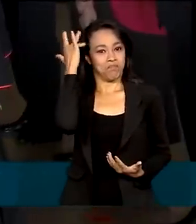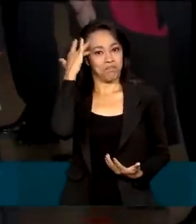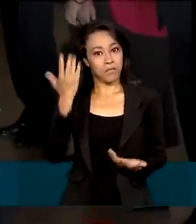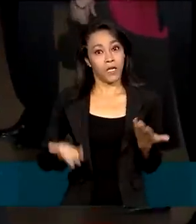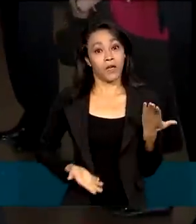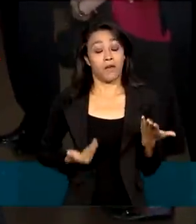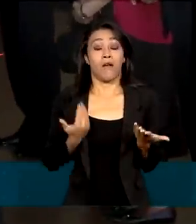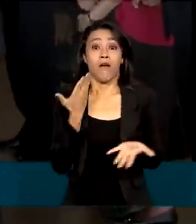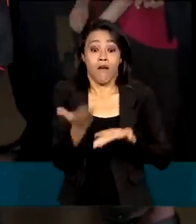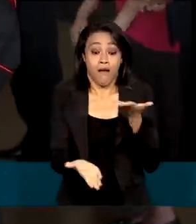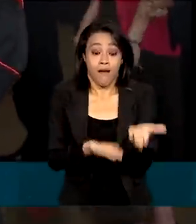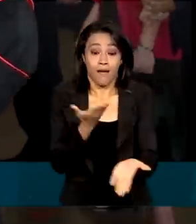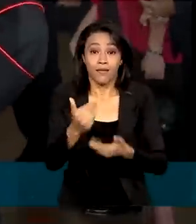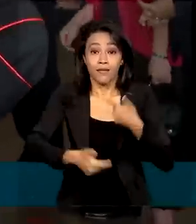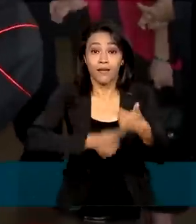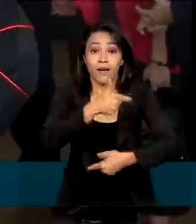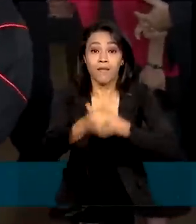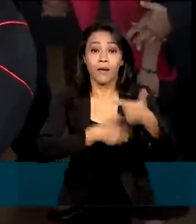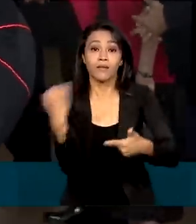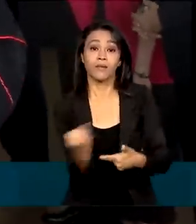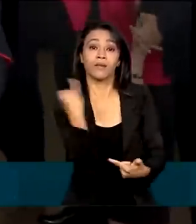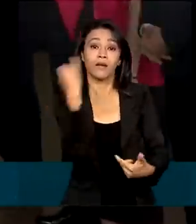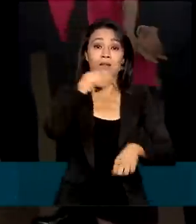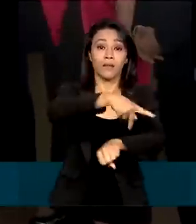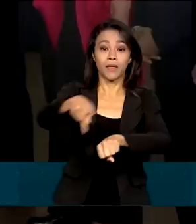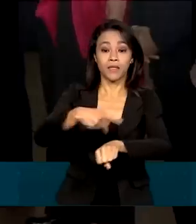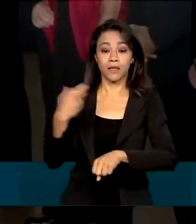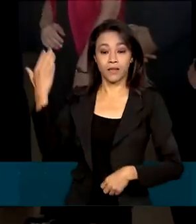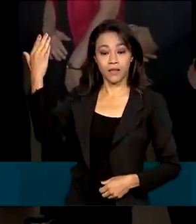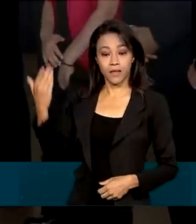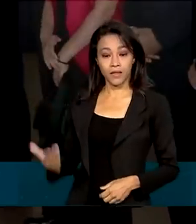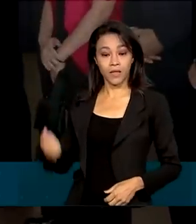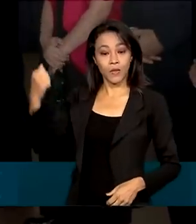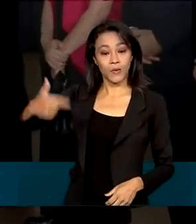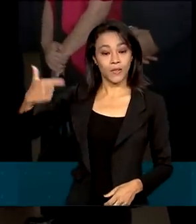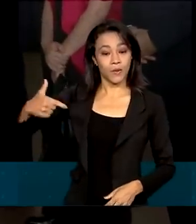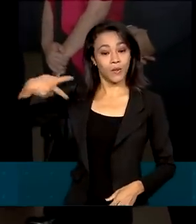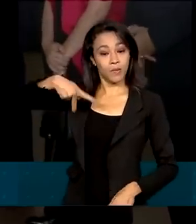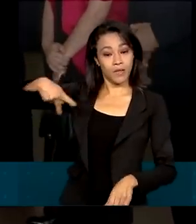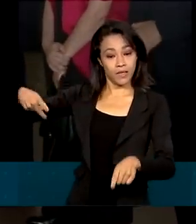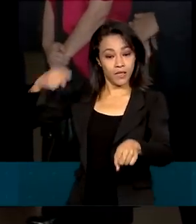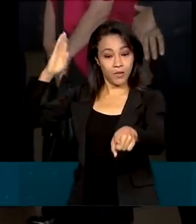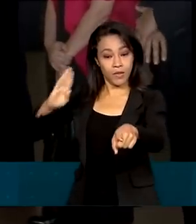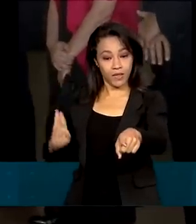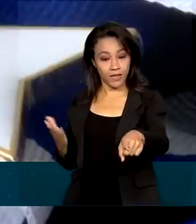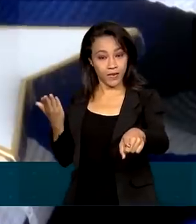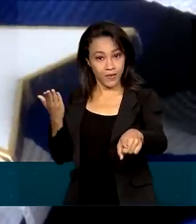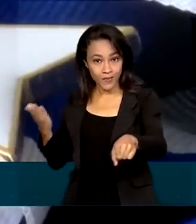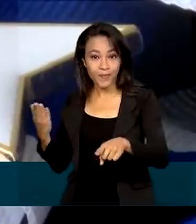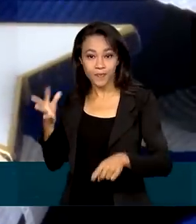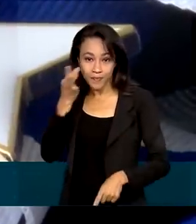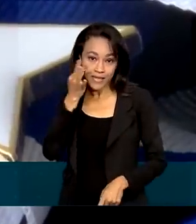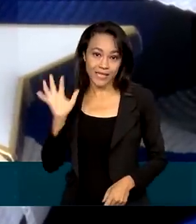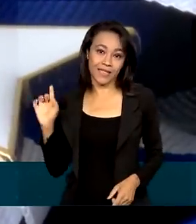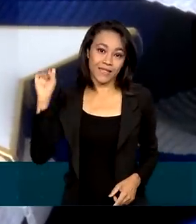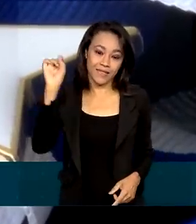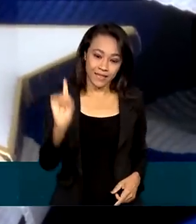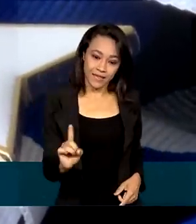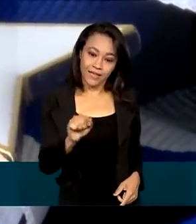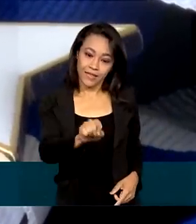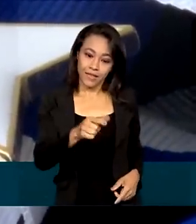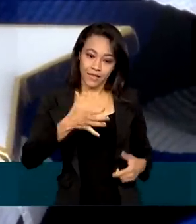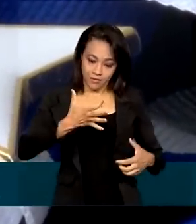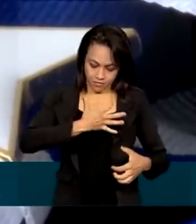ao país. A solenidade contou com a participação do vice-presidente da República, Milton Mourão. A condecoração leva o